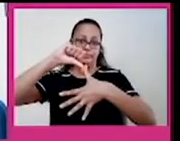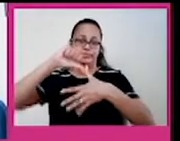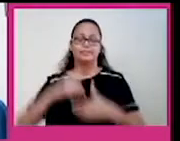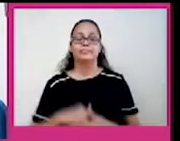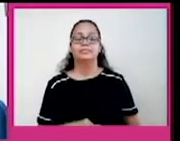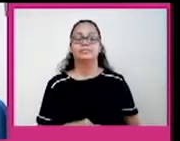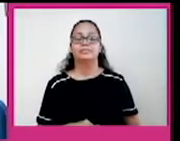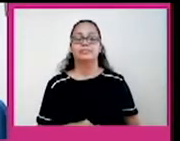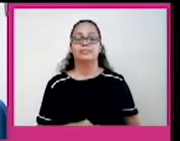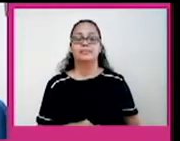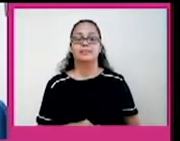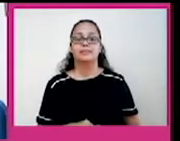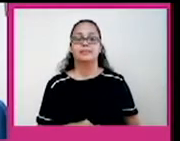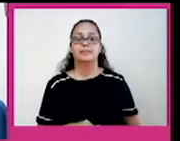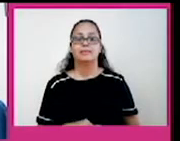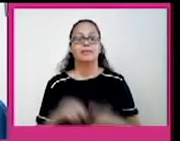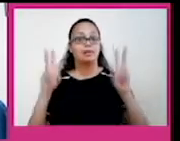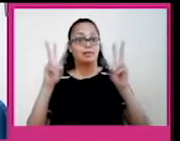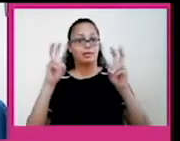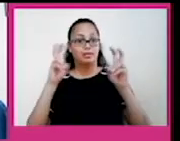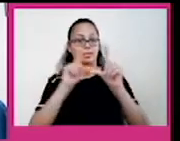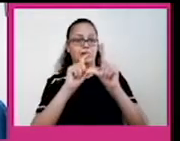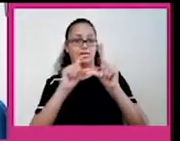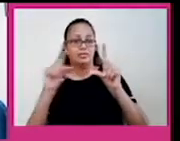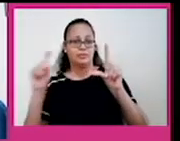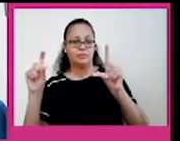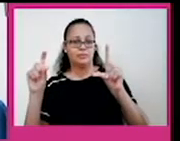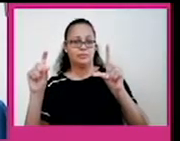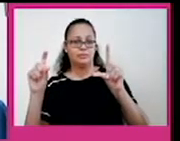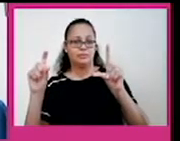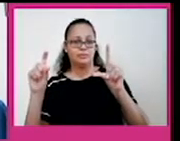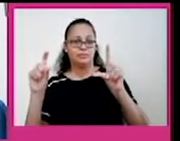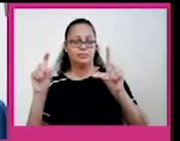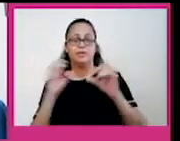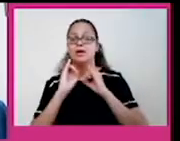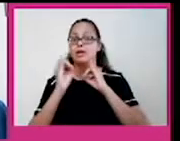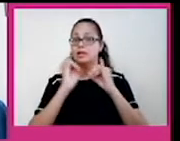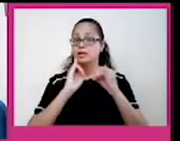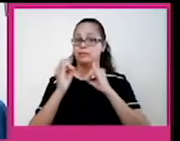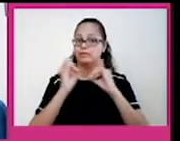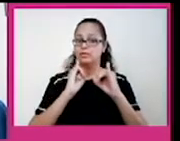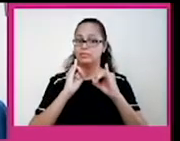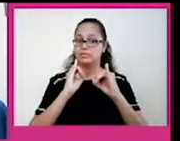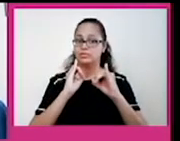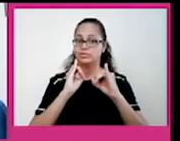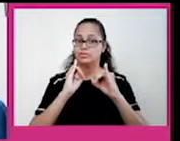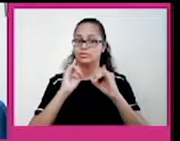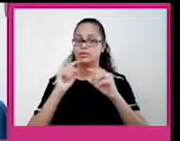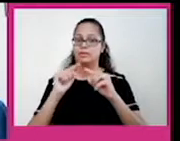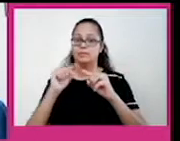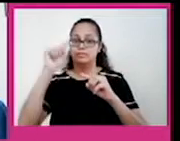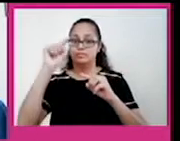certo? Nós temos aqui, na legenda desse mapa, observem aqui. Informações, olha só. Uma seta para cima e outra